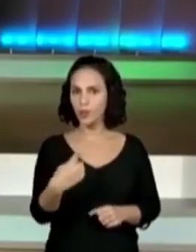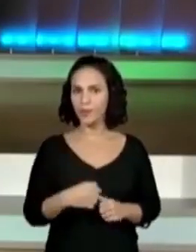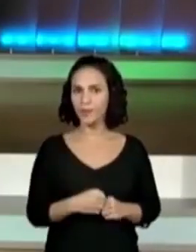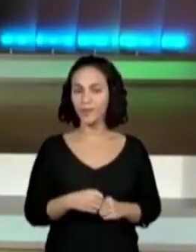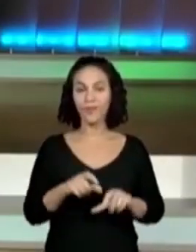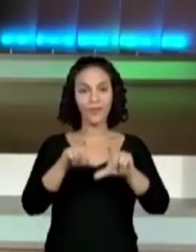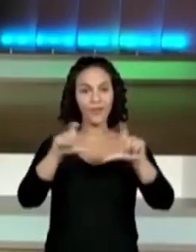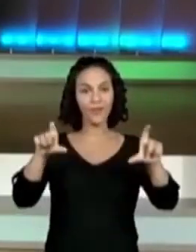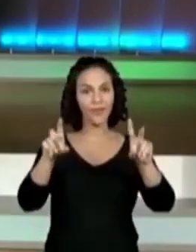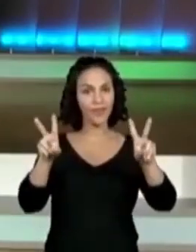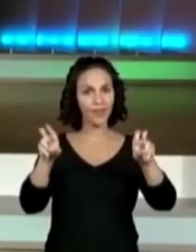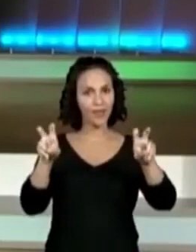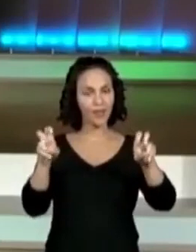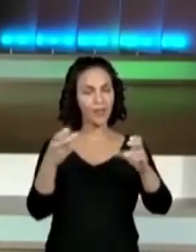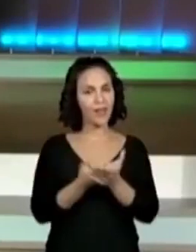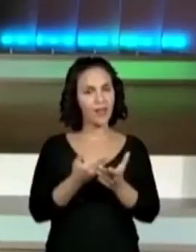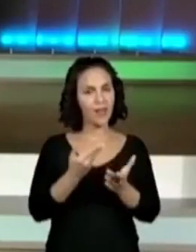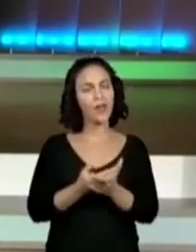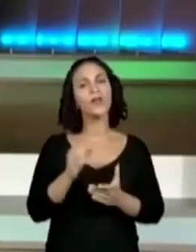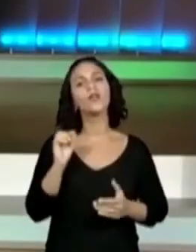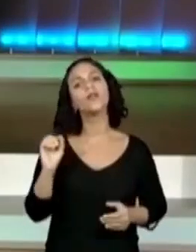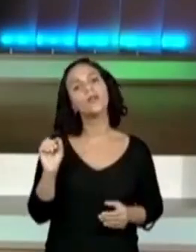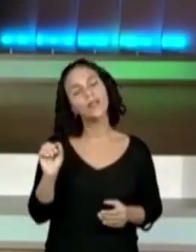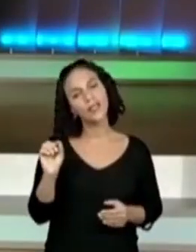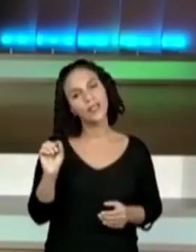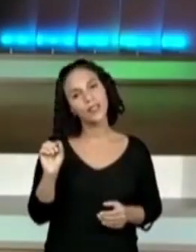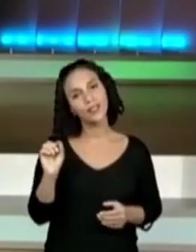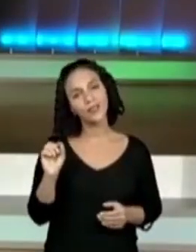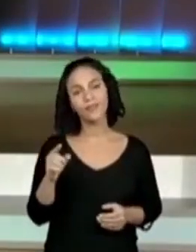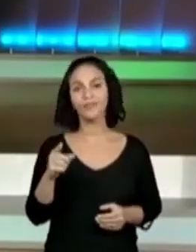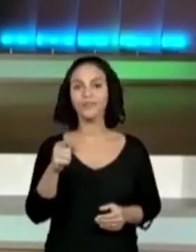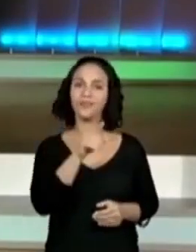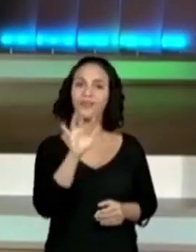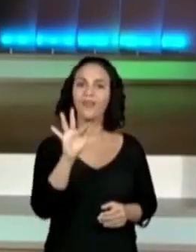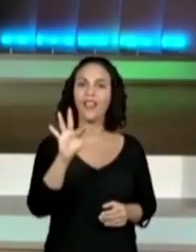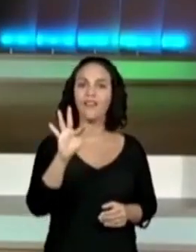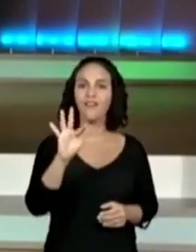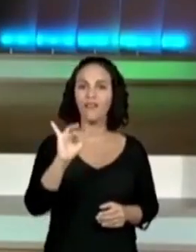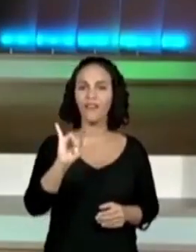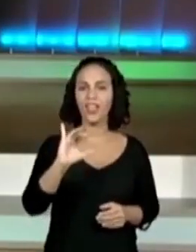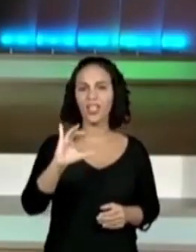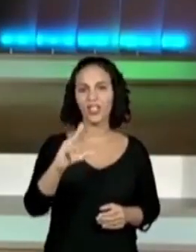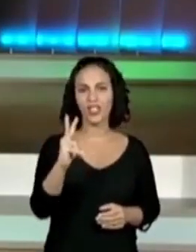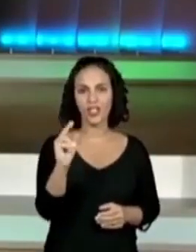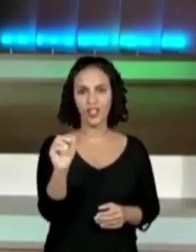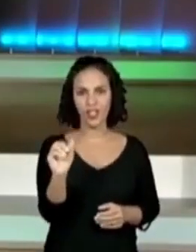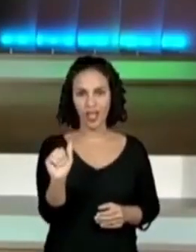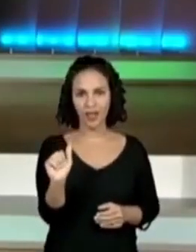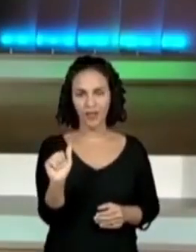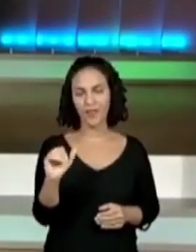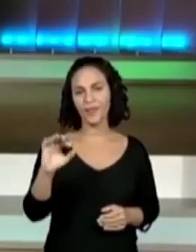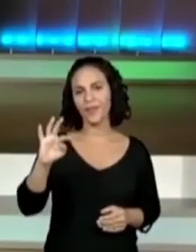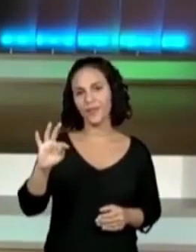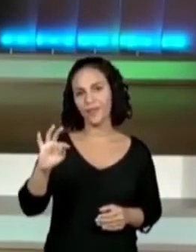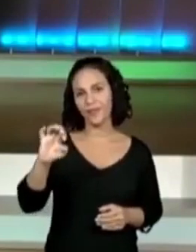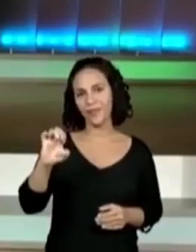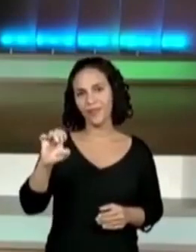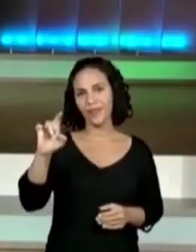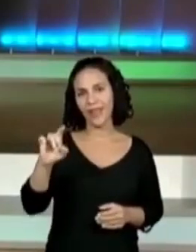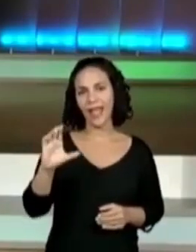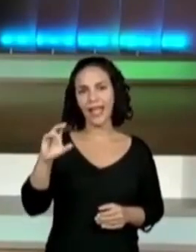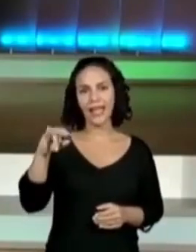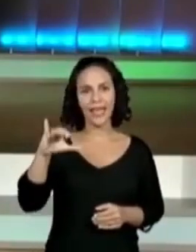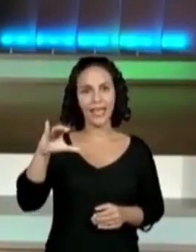da nossa aula é Da Ficha Técnica ao Verbete 1, parte 1.